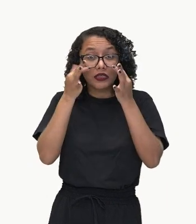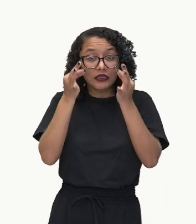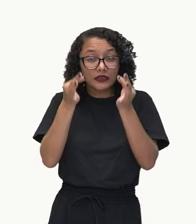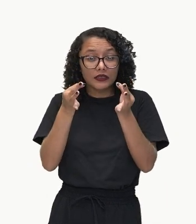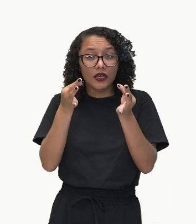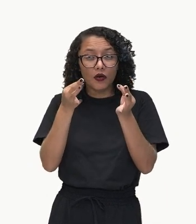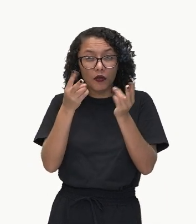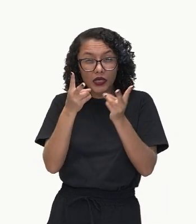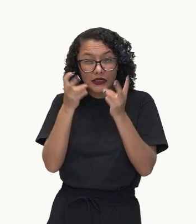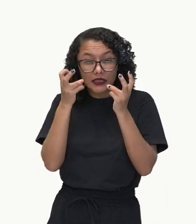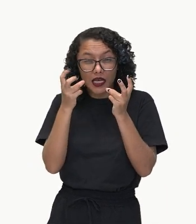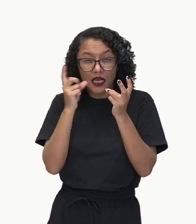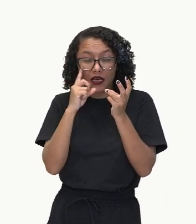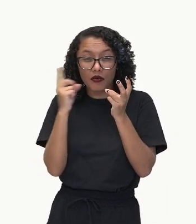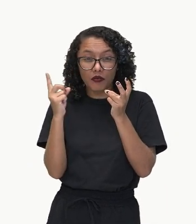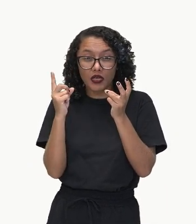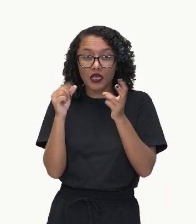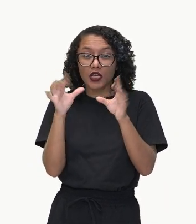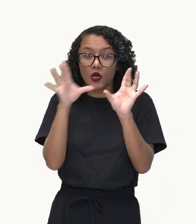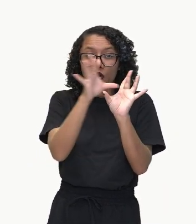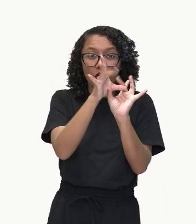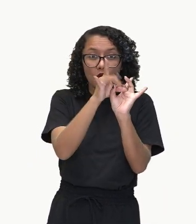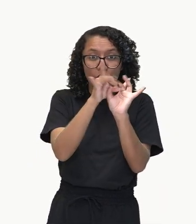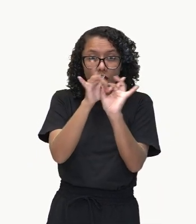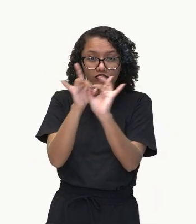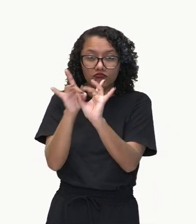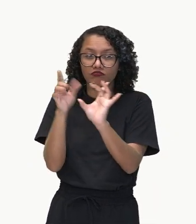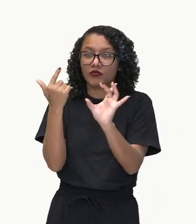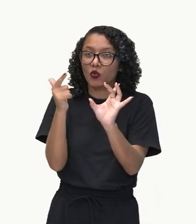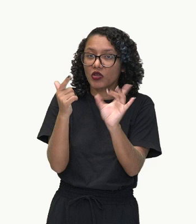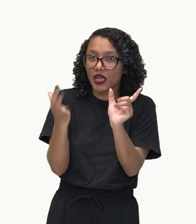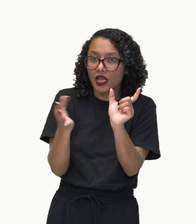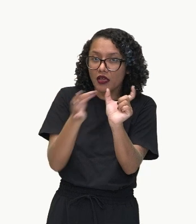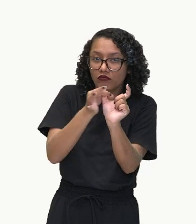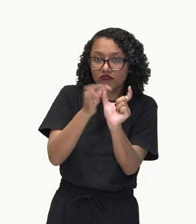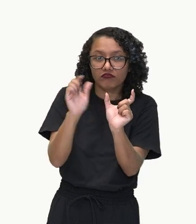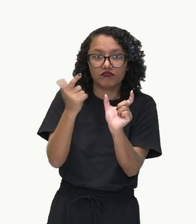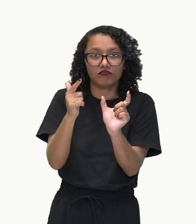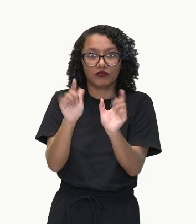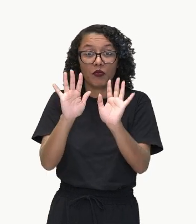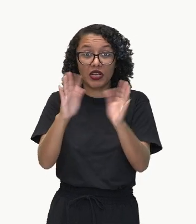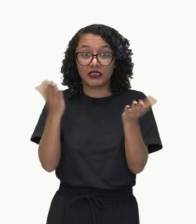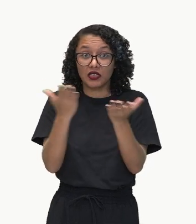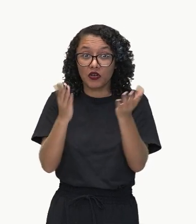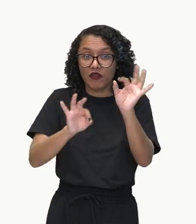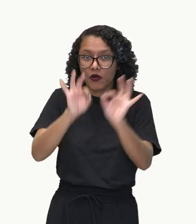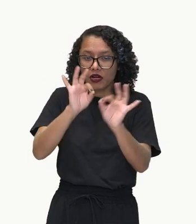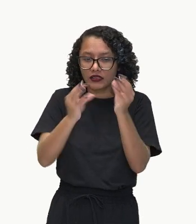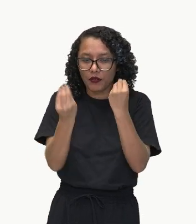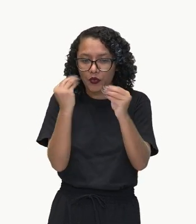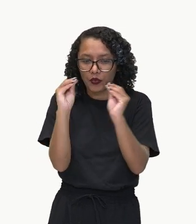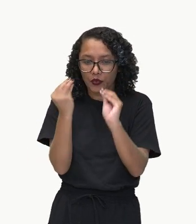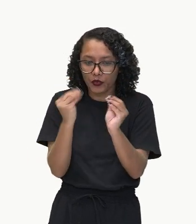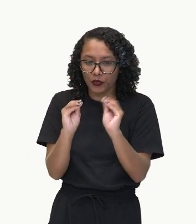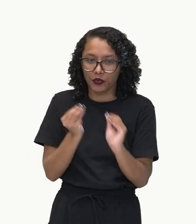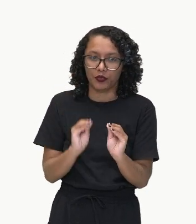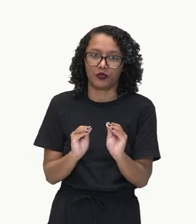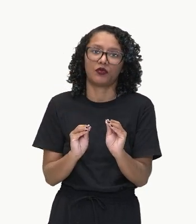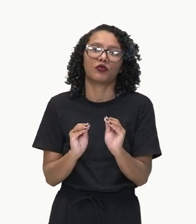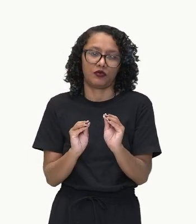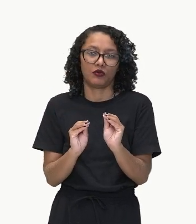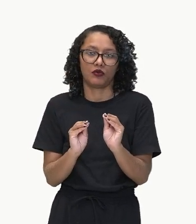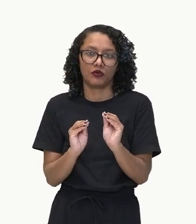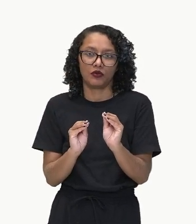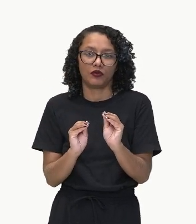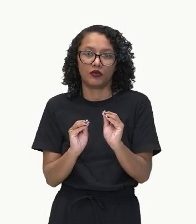conectadas por conjunções. Mas vamos inserir as conjunções aqui, trazendo ideias. Olha